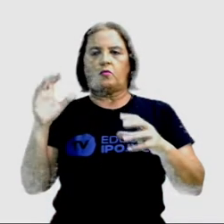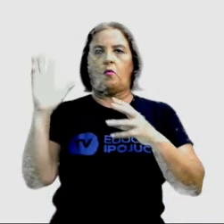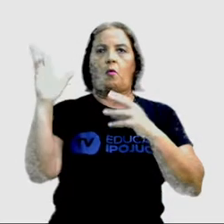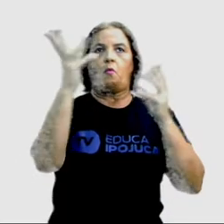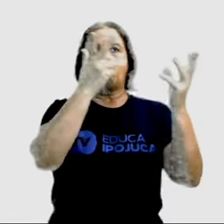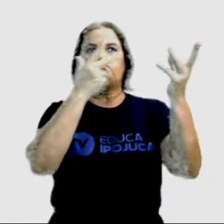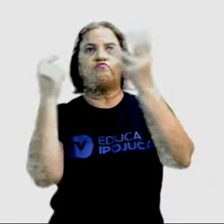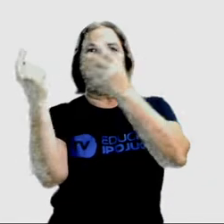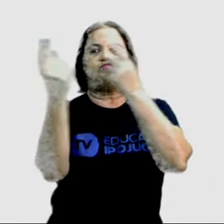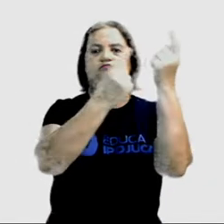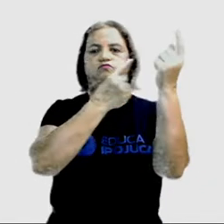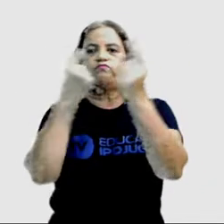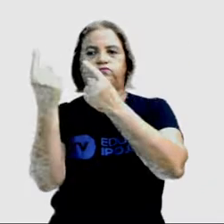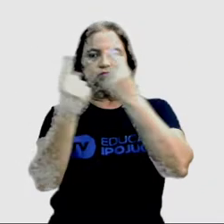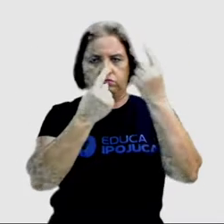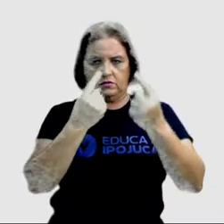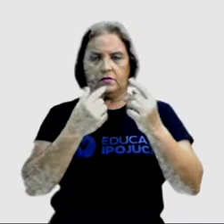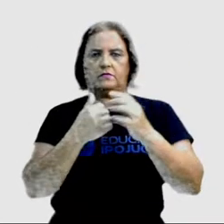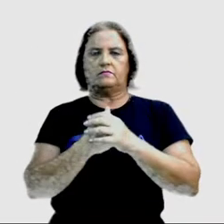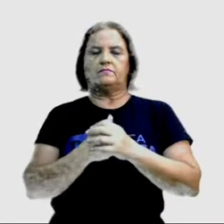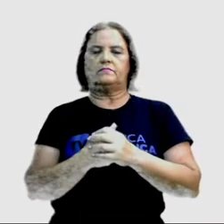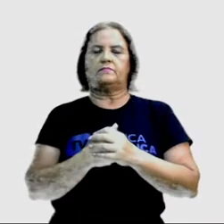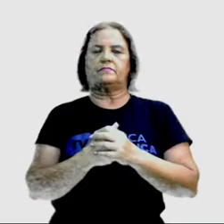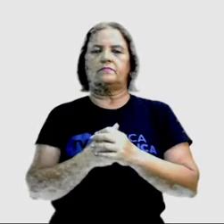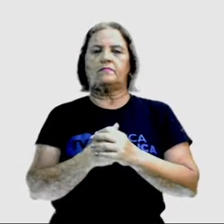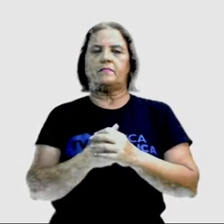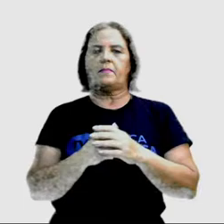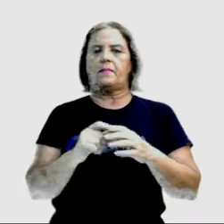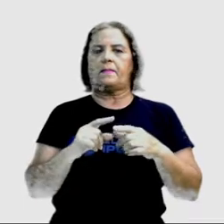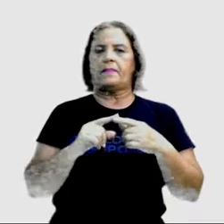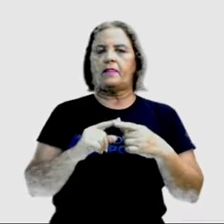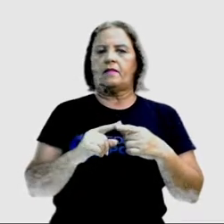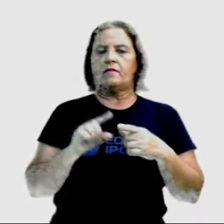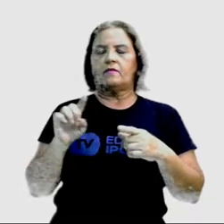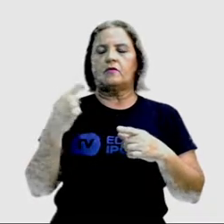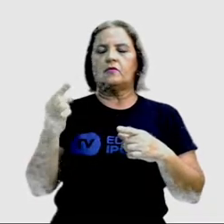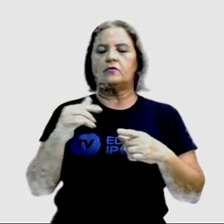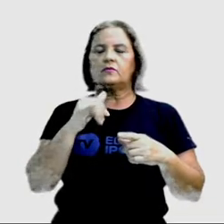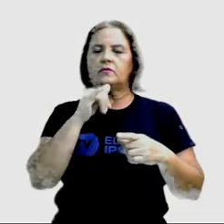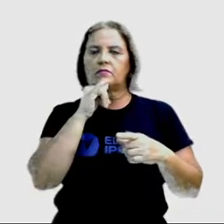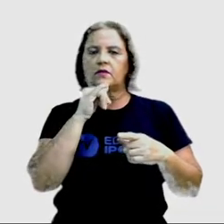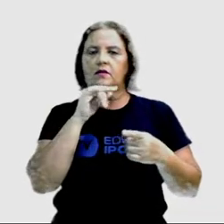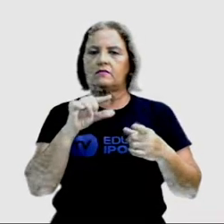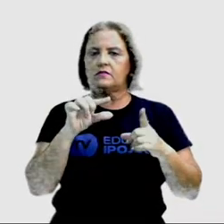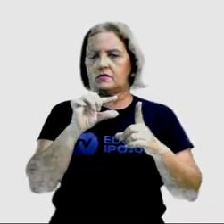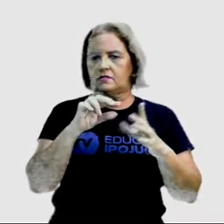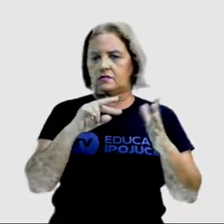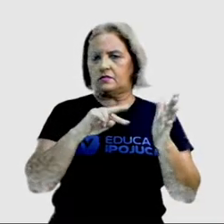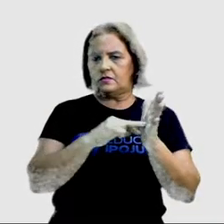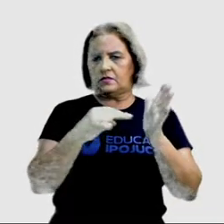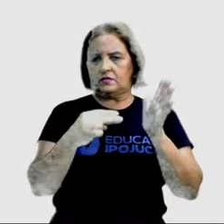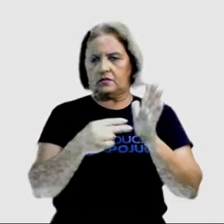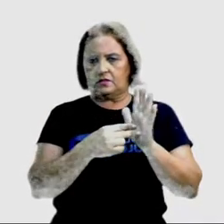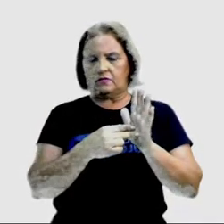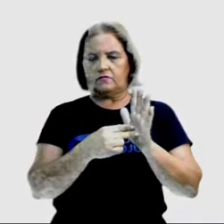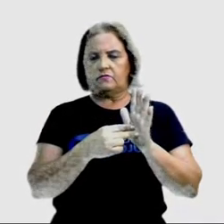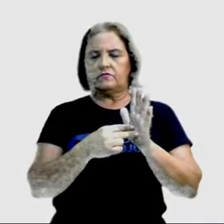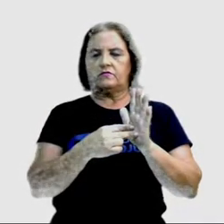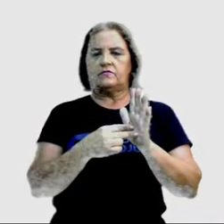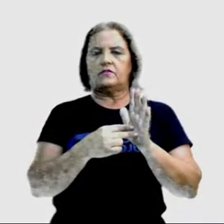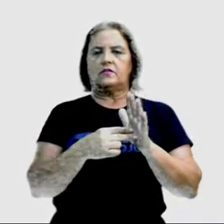interesse, certo? Mas ela também significa juros. Temos aí Ou